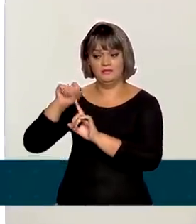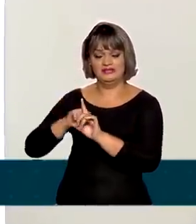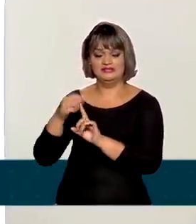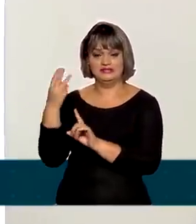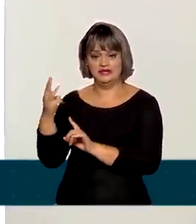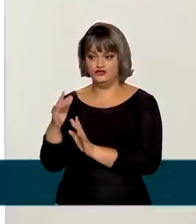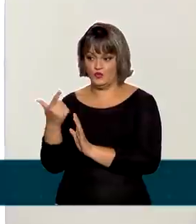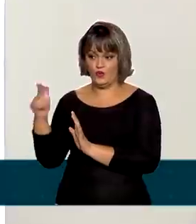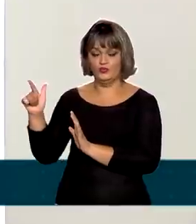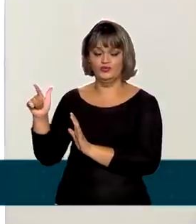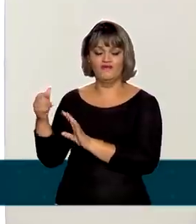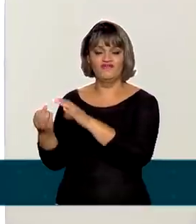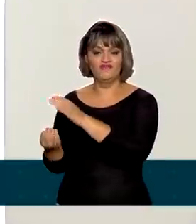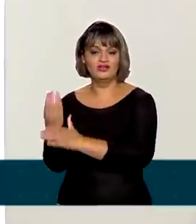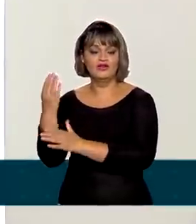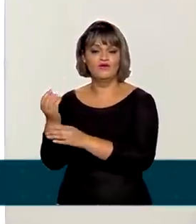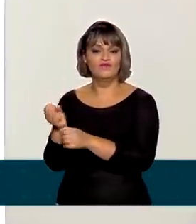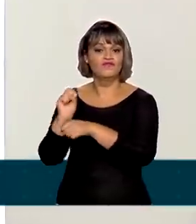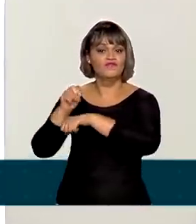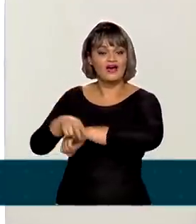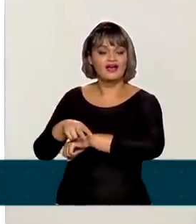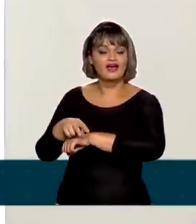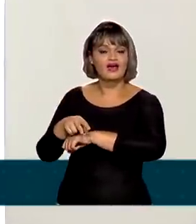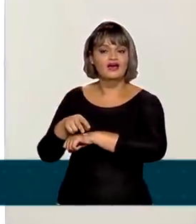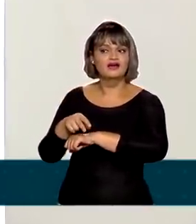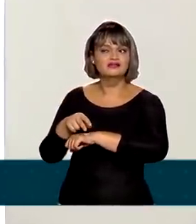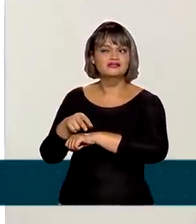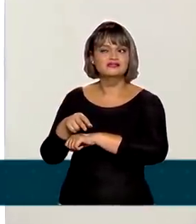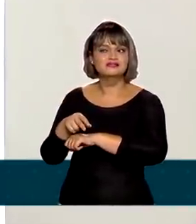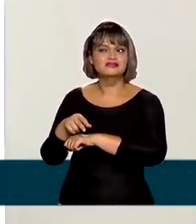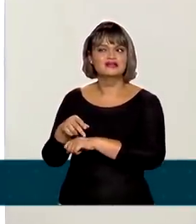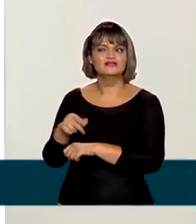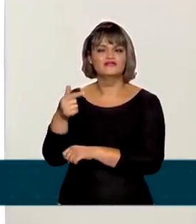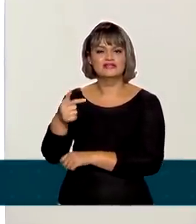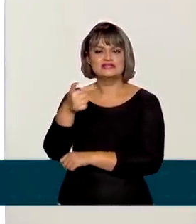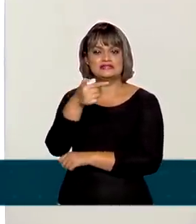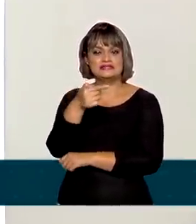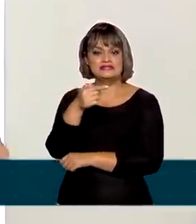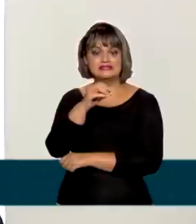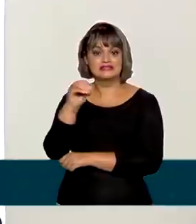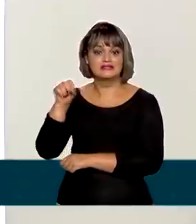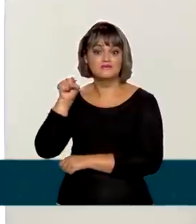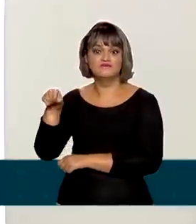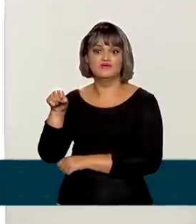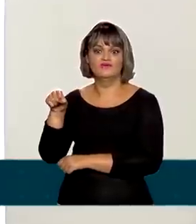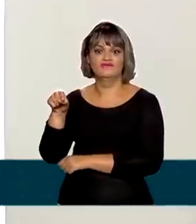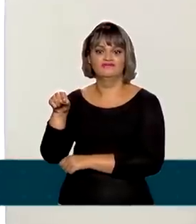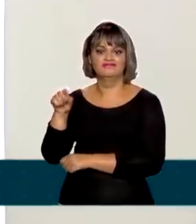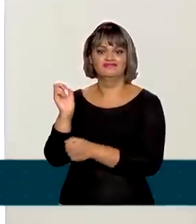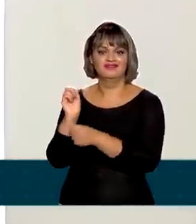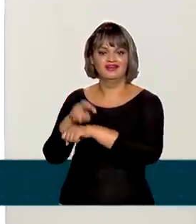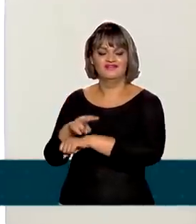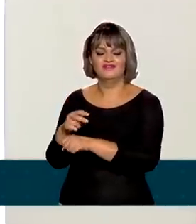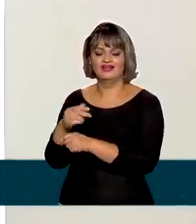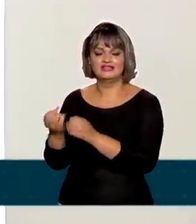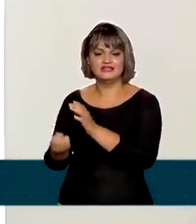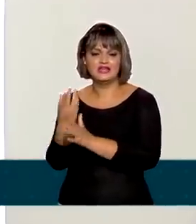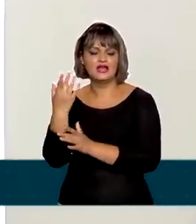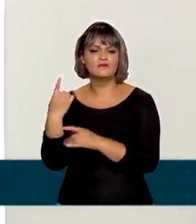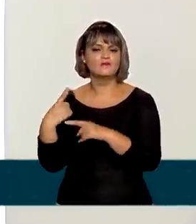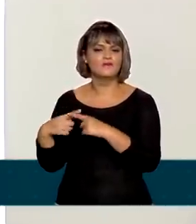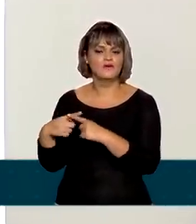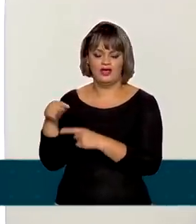a geração de vagas no conjunto foi quase 700 mil novas vagas, um pouco menos. Qual a razão disso?